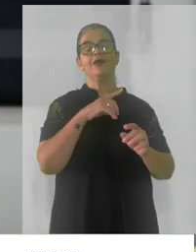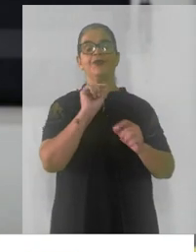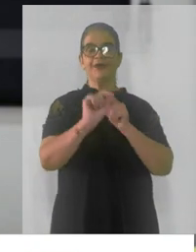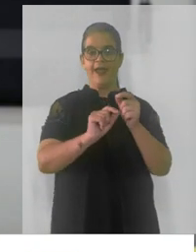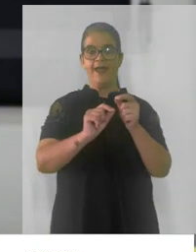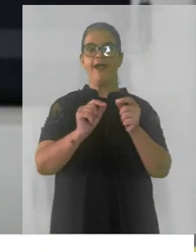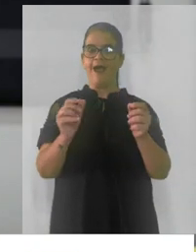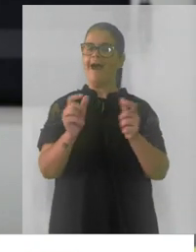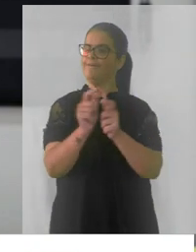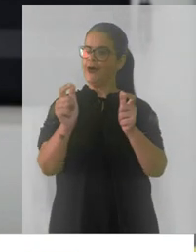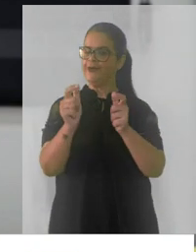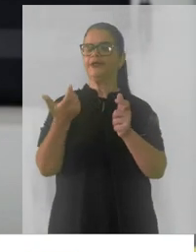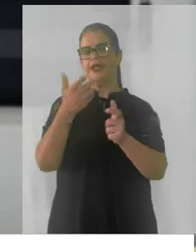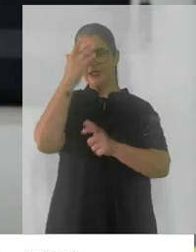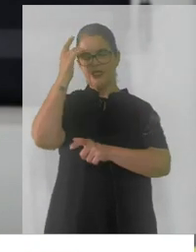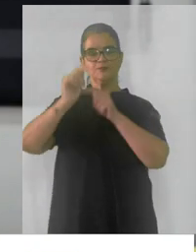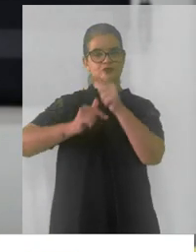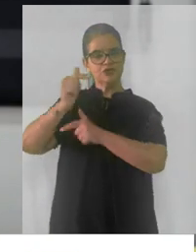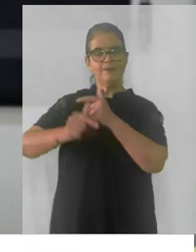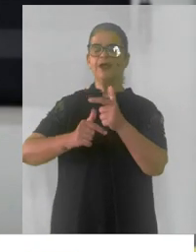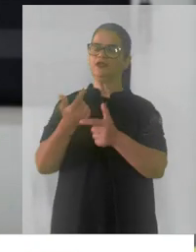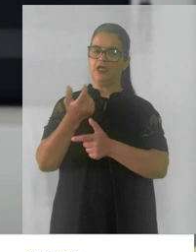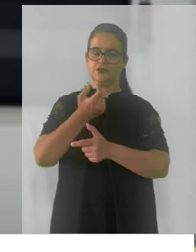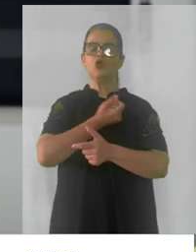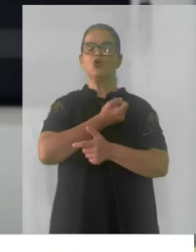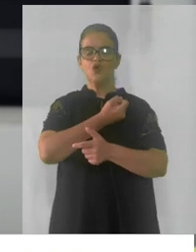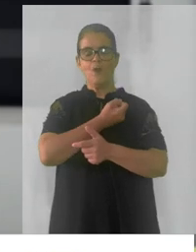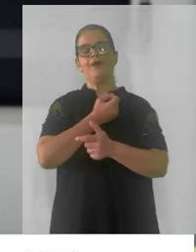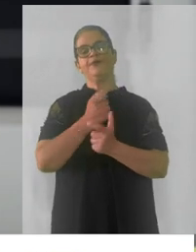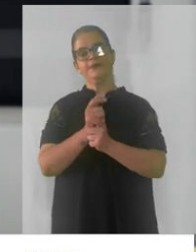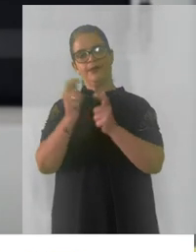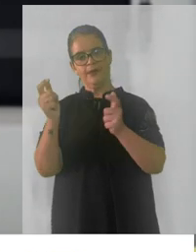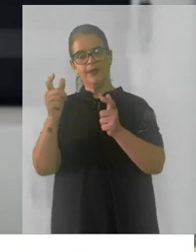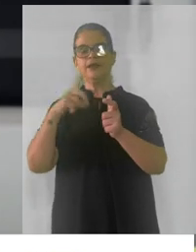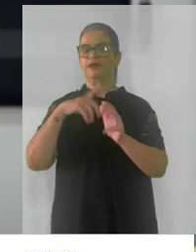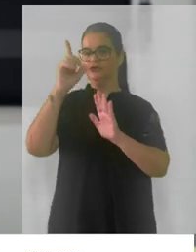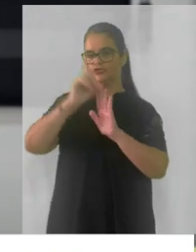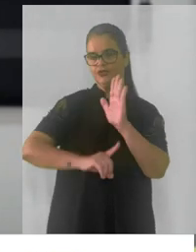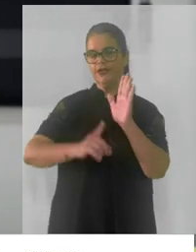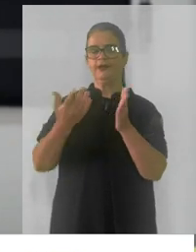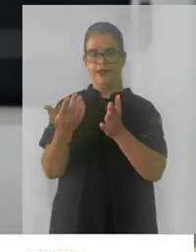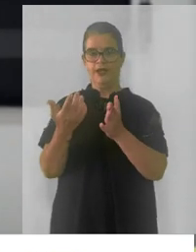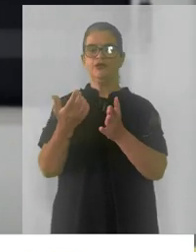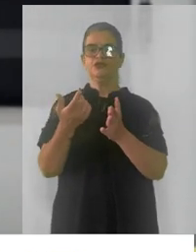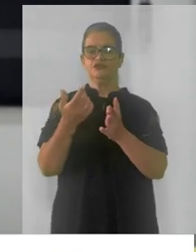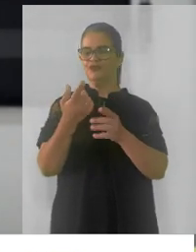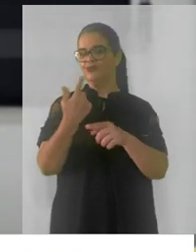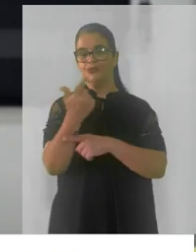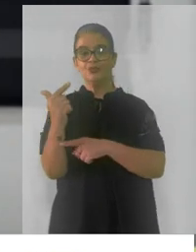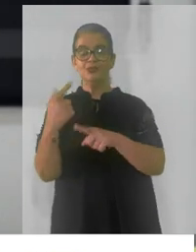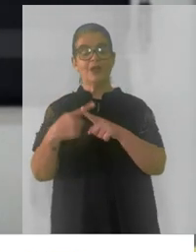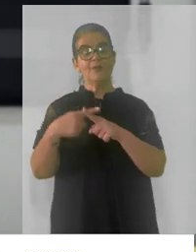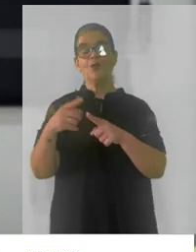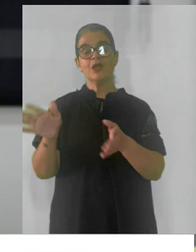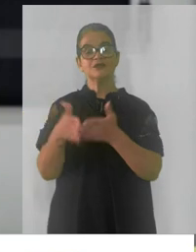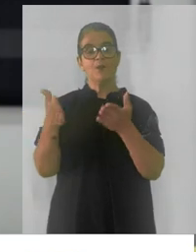que compõe a sociedade, ou o grande percentual da sociedade, tem seus direitos alijados por serem pobres, ele está